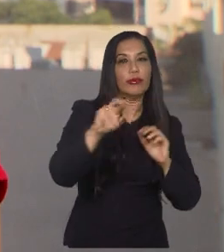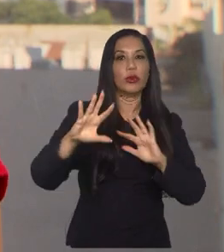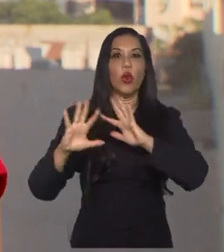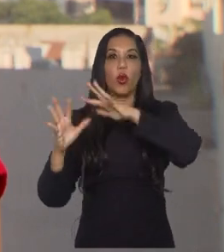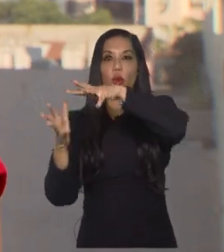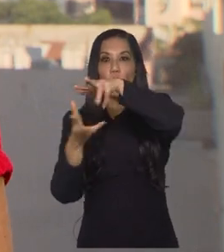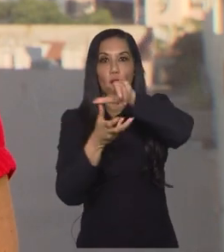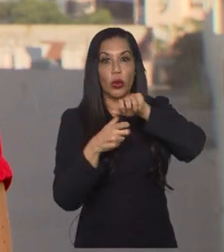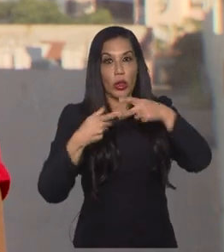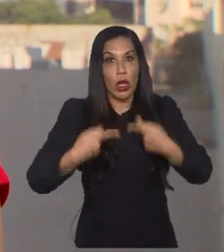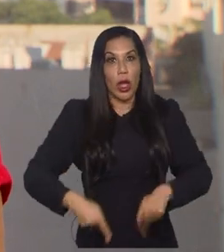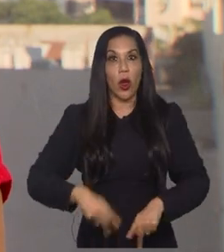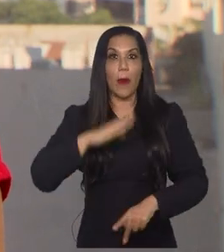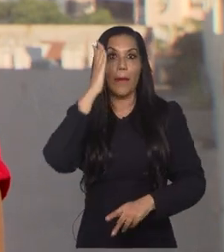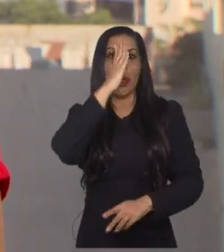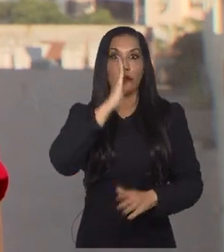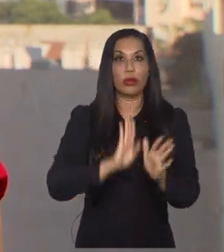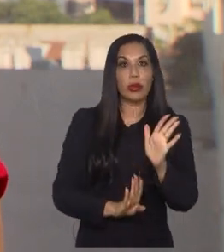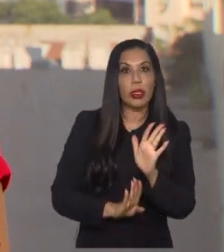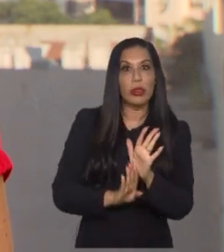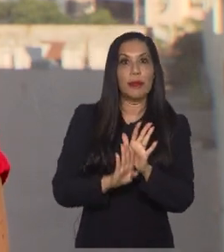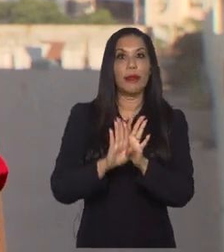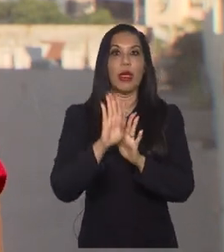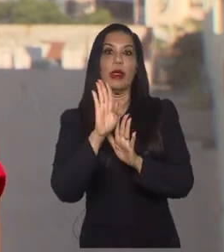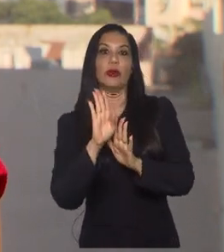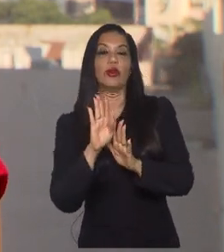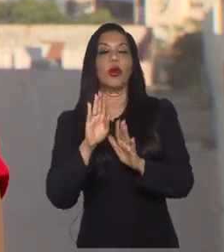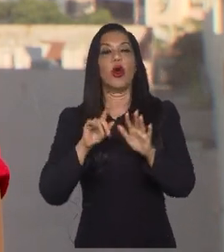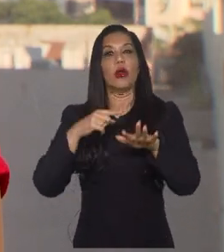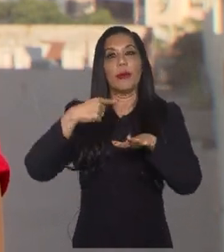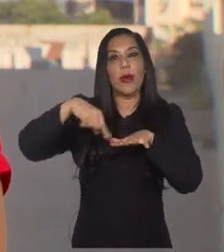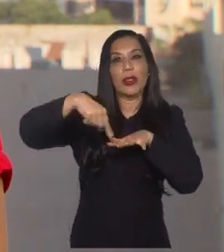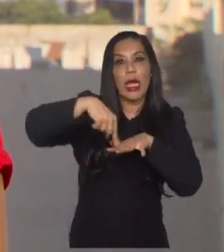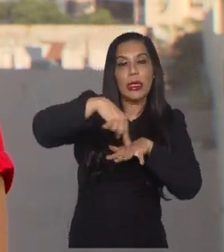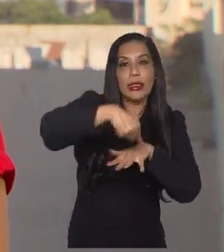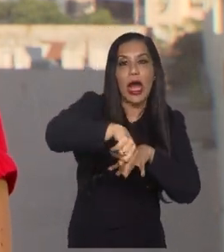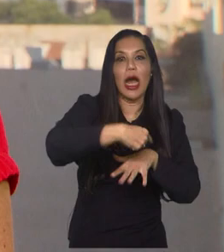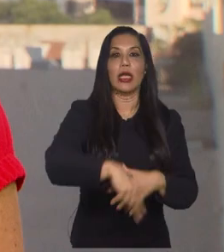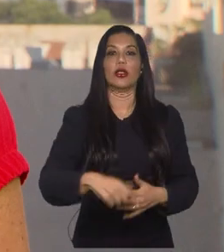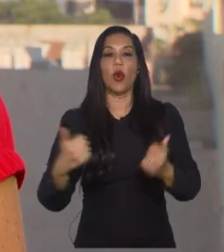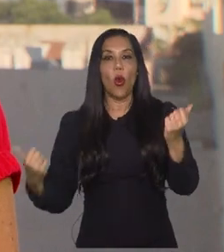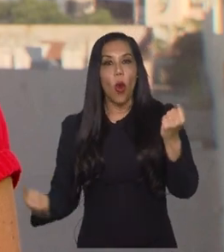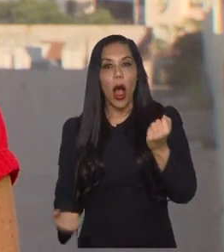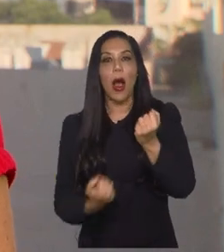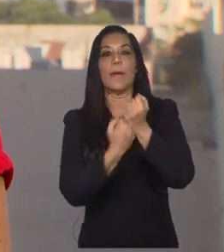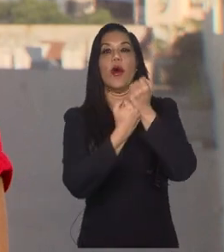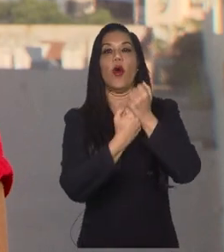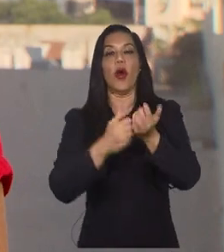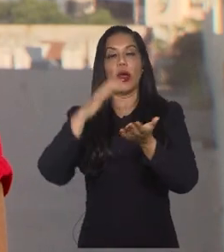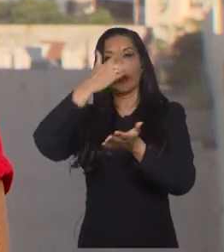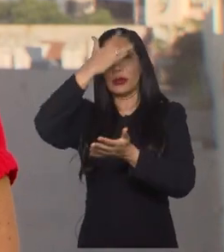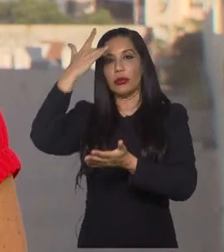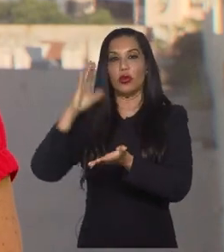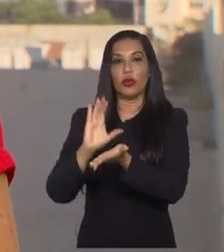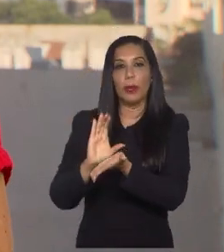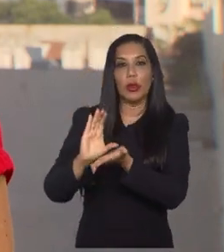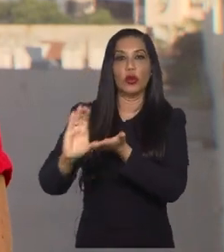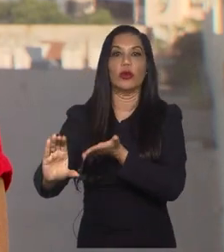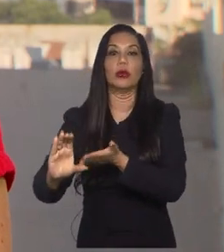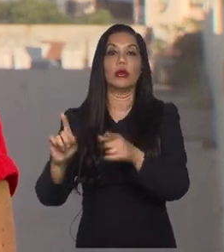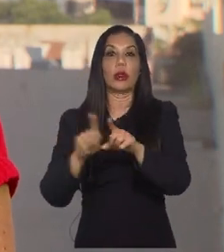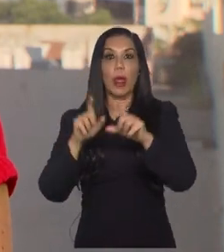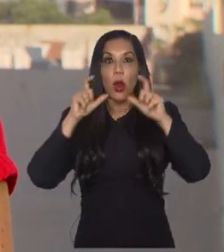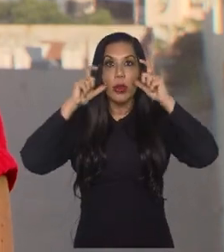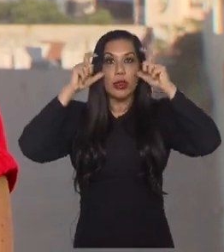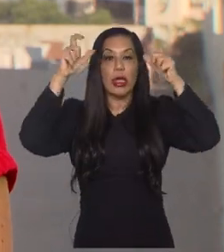também aqui no Brasil, o crescimento da modalidade. O apoio maior dos patrocinadores e também o